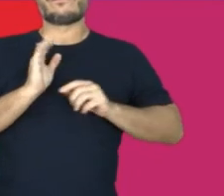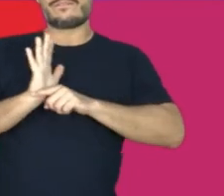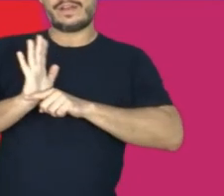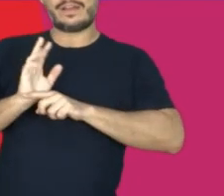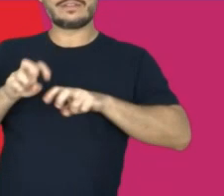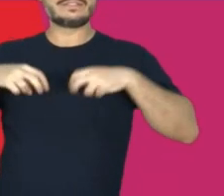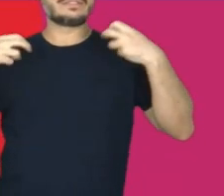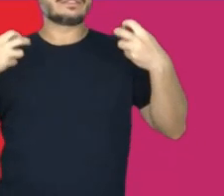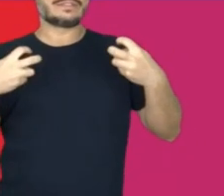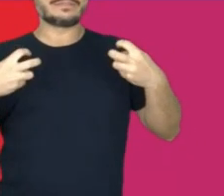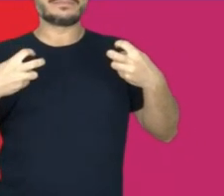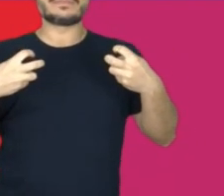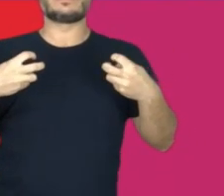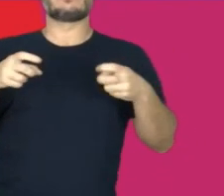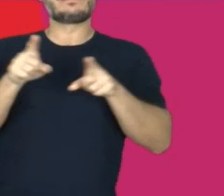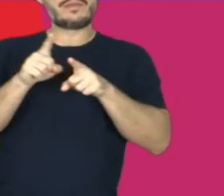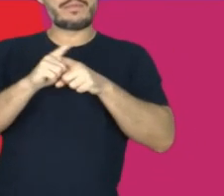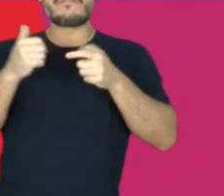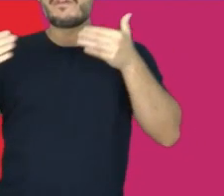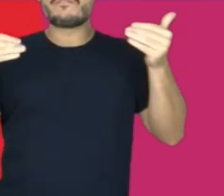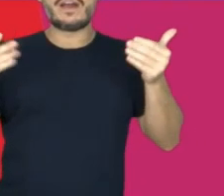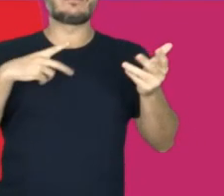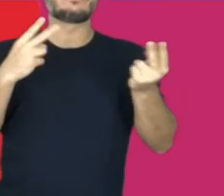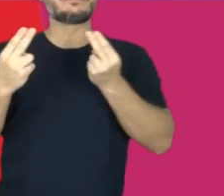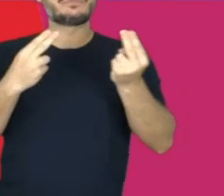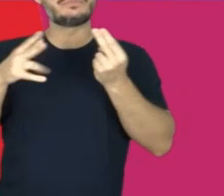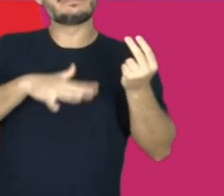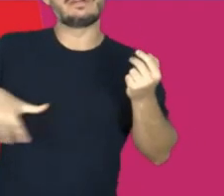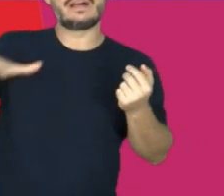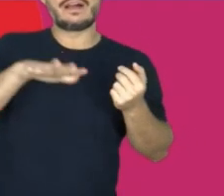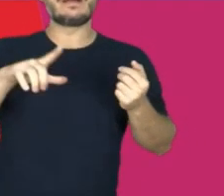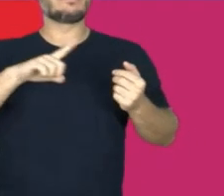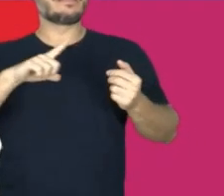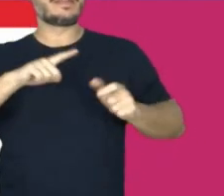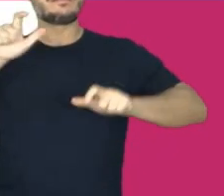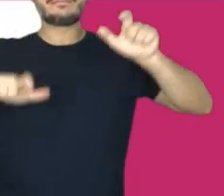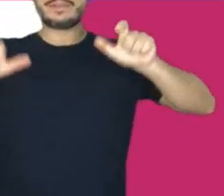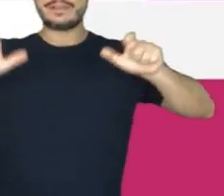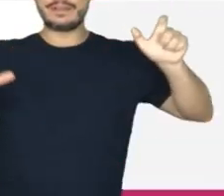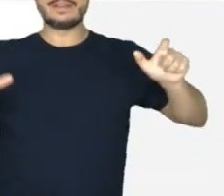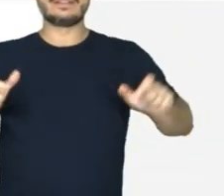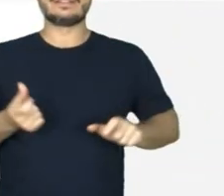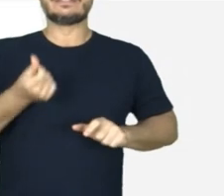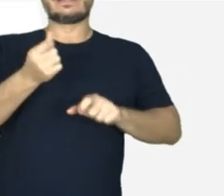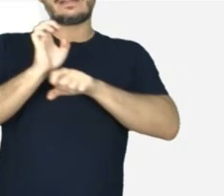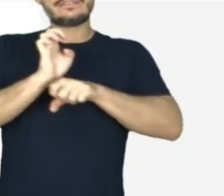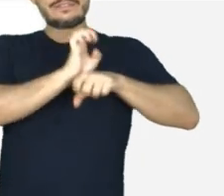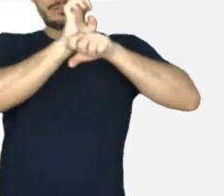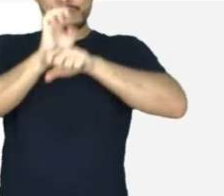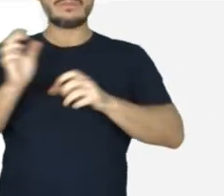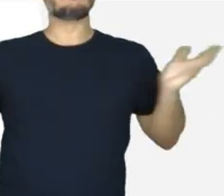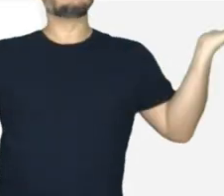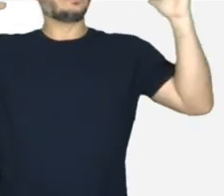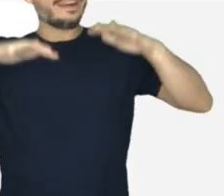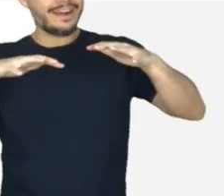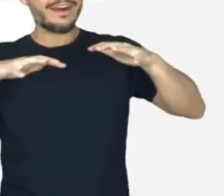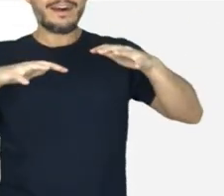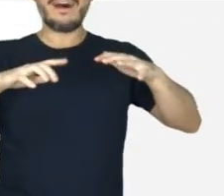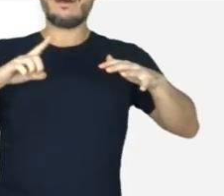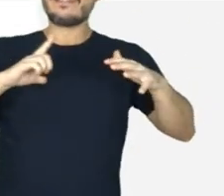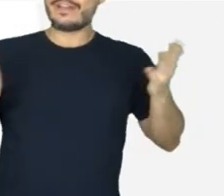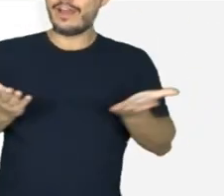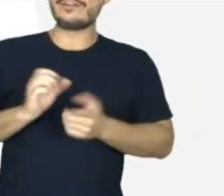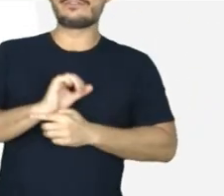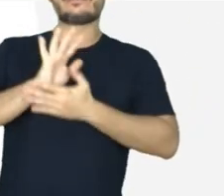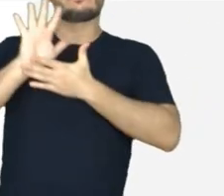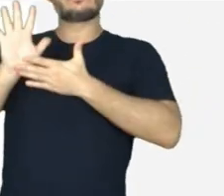cinema, rodas de conversa e intervenções urbanas. Recebendo artistas de seis estados brasileiros. Acessa BH,